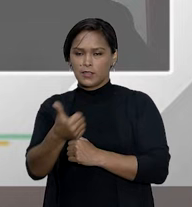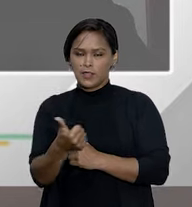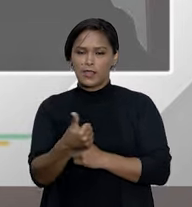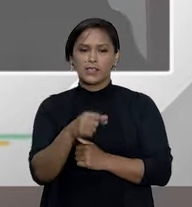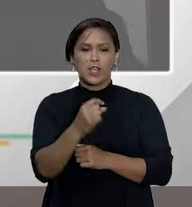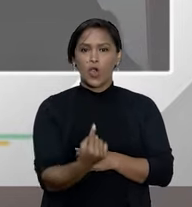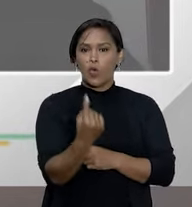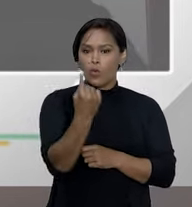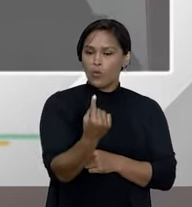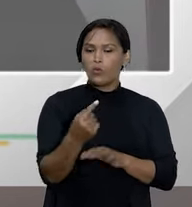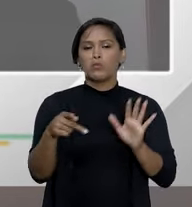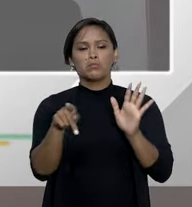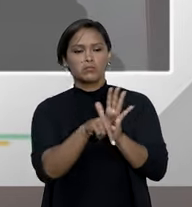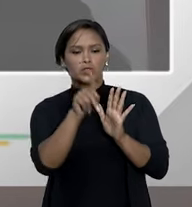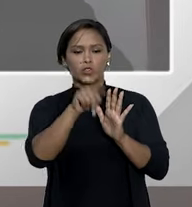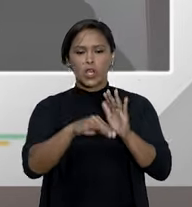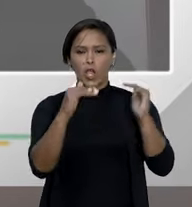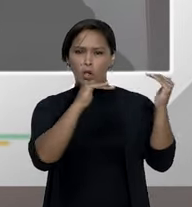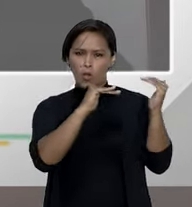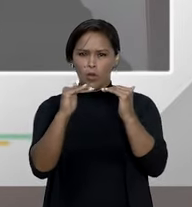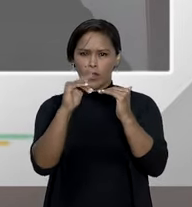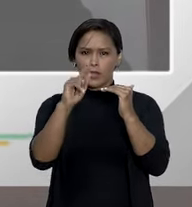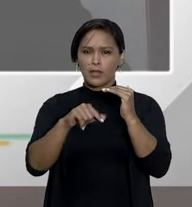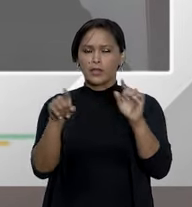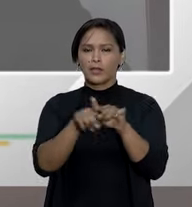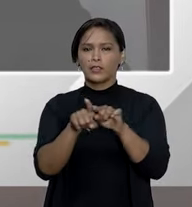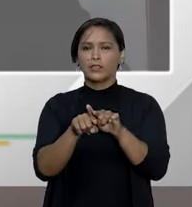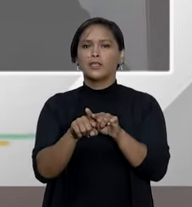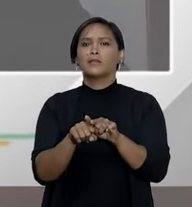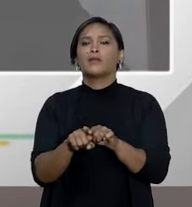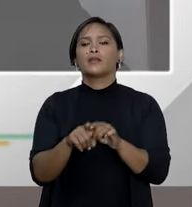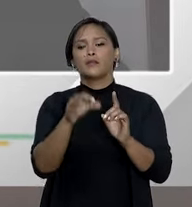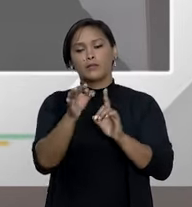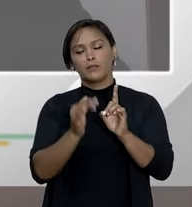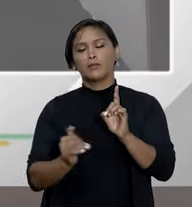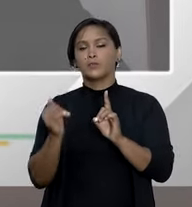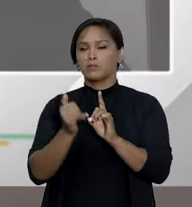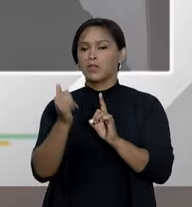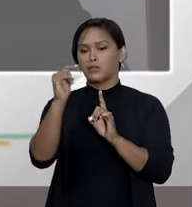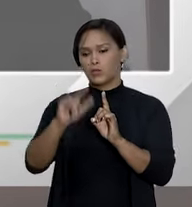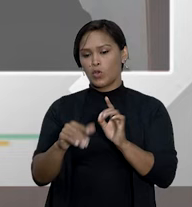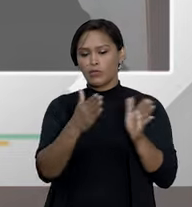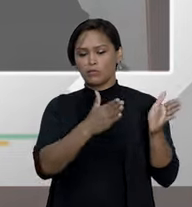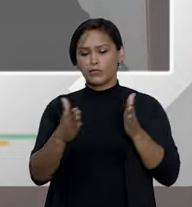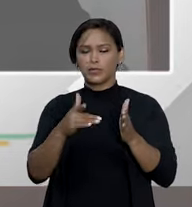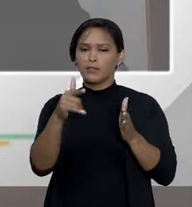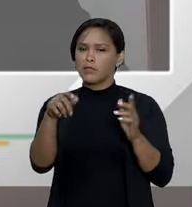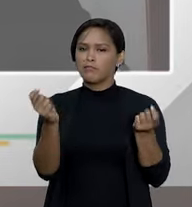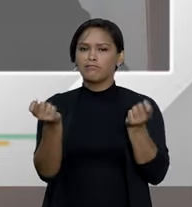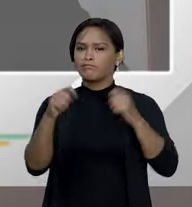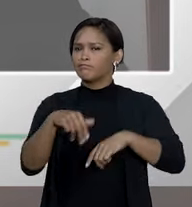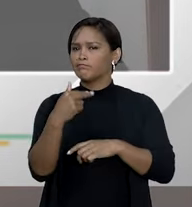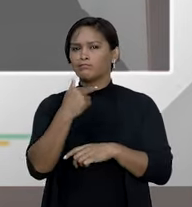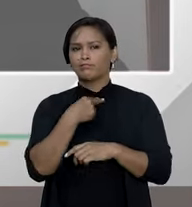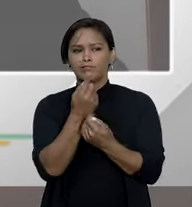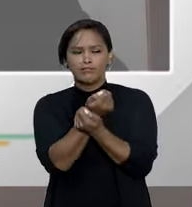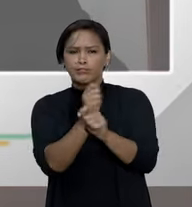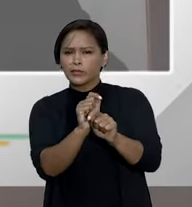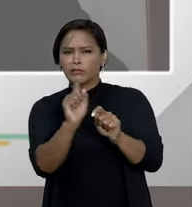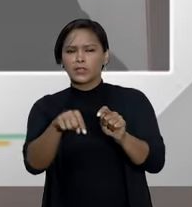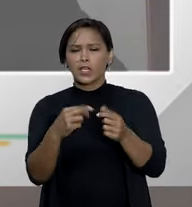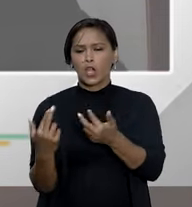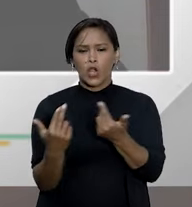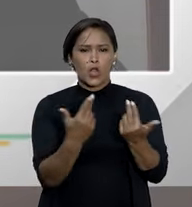unitário, tem que ter coerência e, como o desembargador João falou, previsibilidade. Não é possível que a mesma